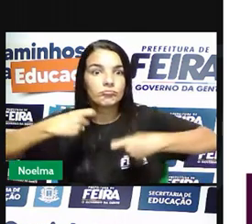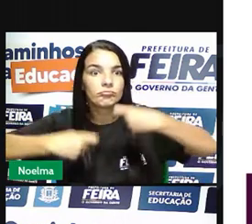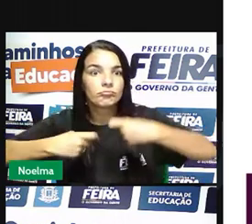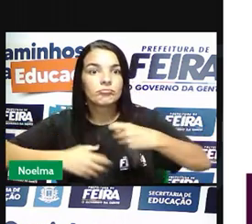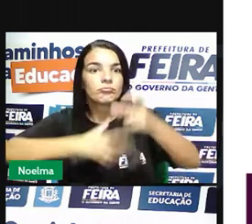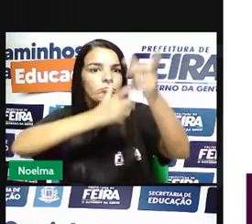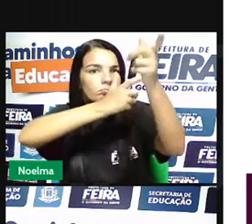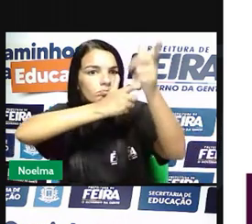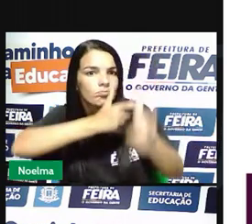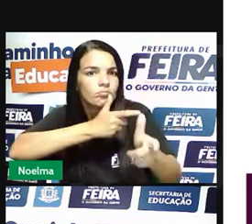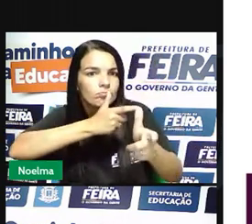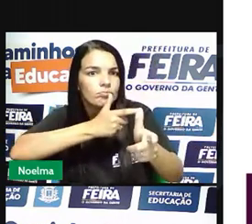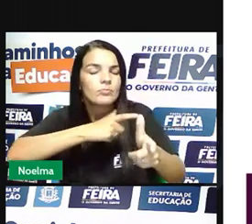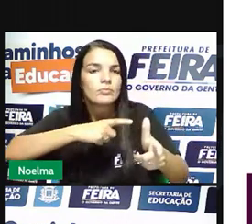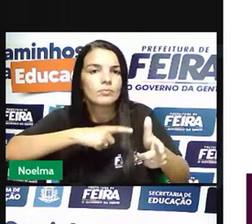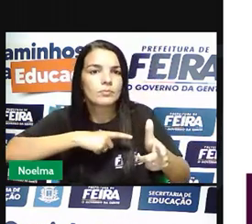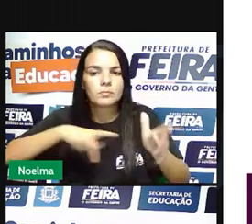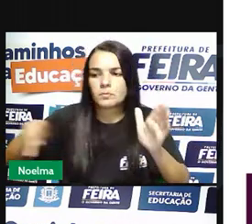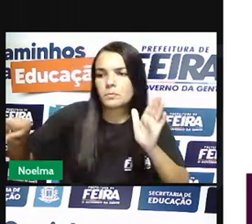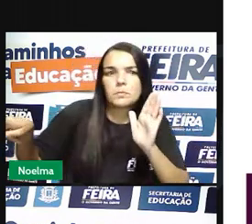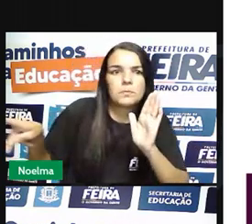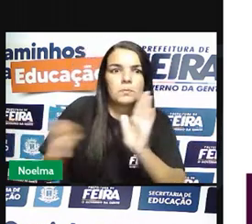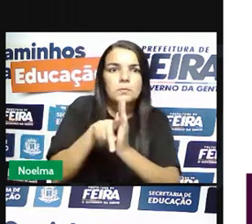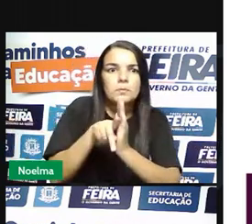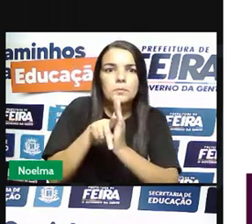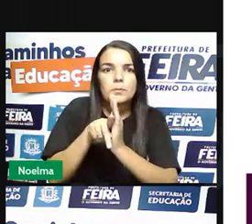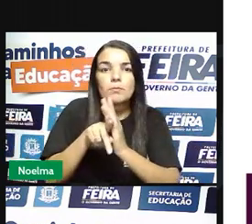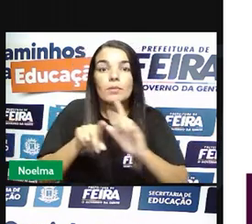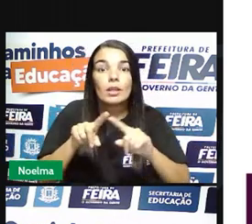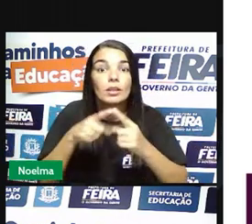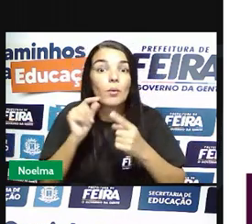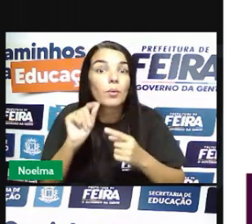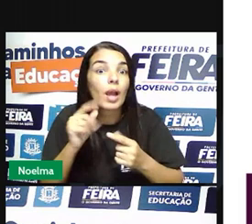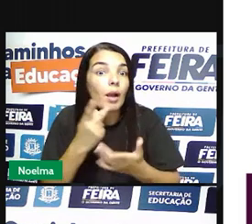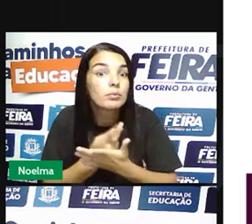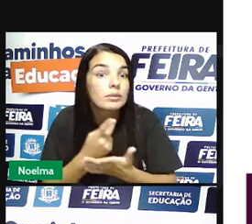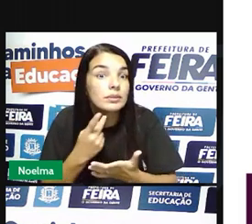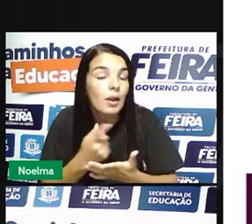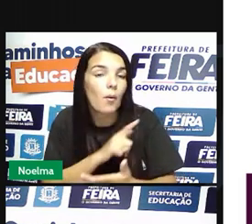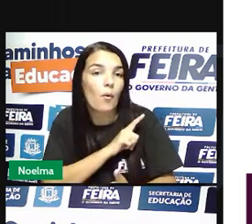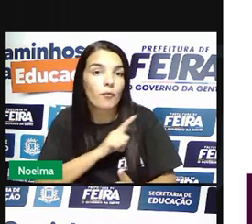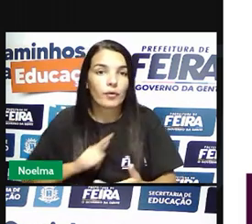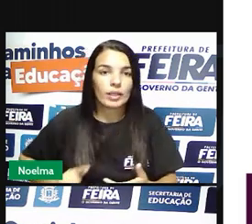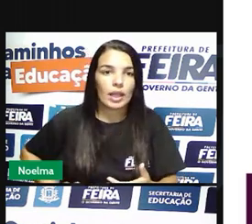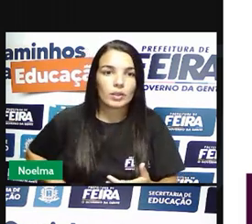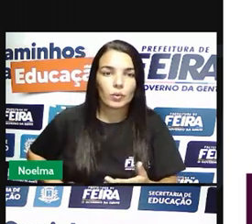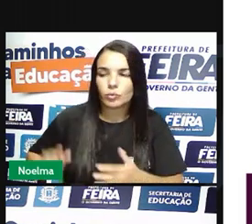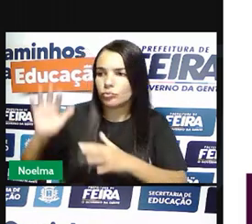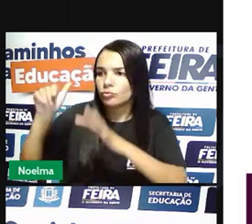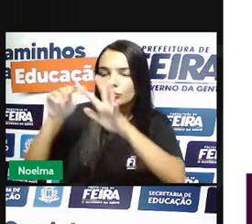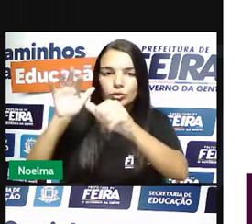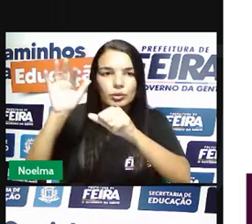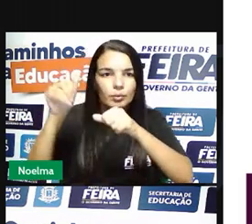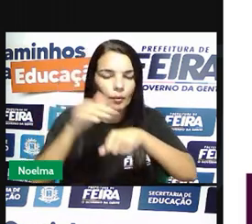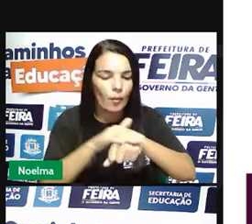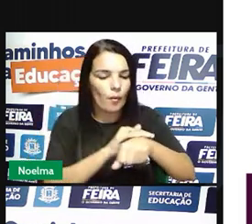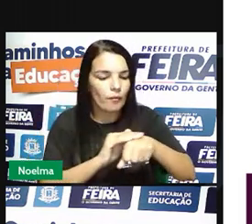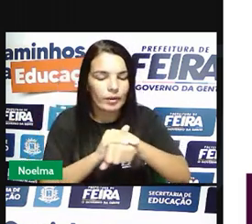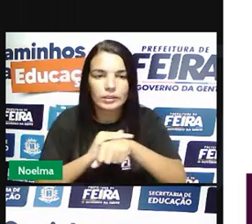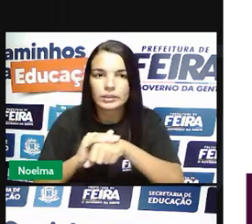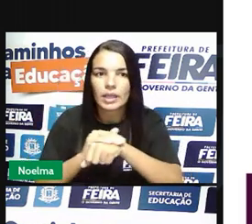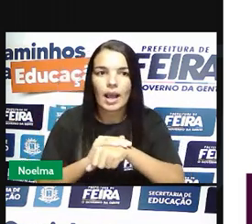ocupação. O governador, então, ele negociou com essas pessoas, né? Lá de Vila Rica, e